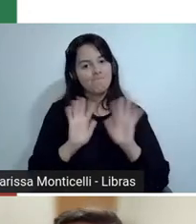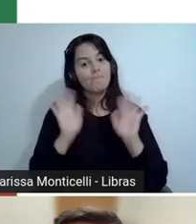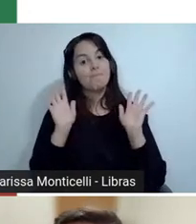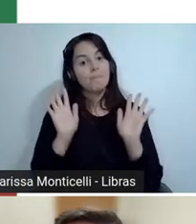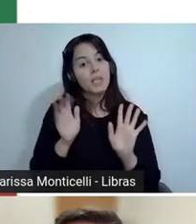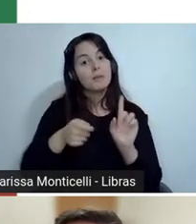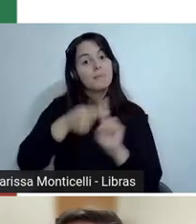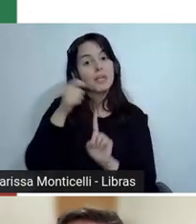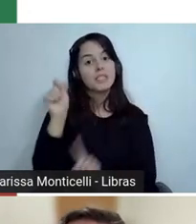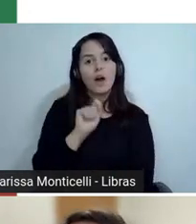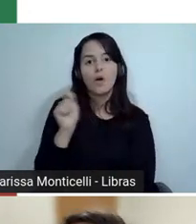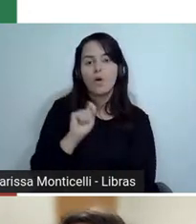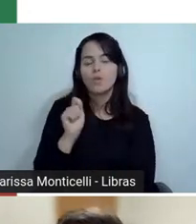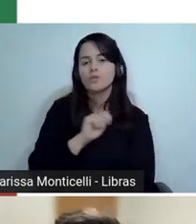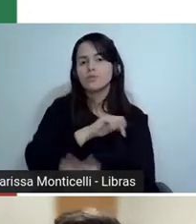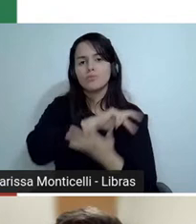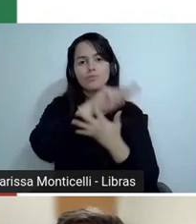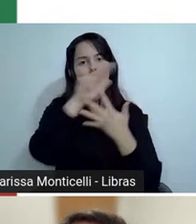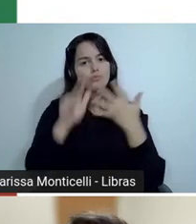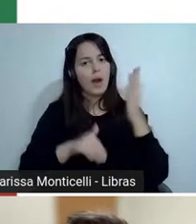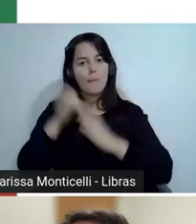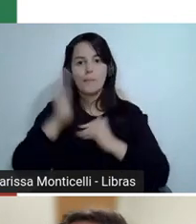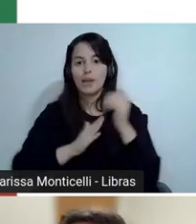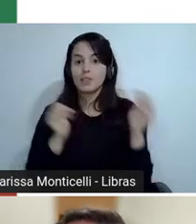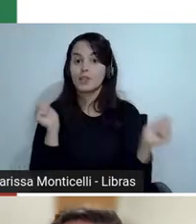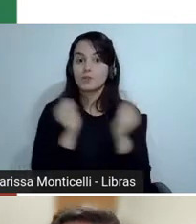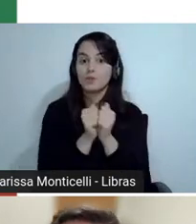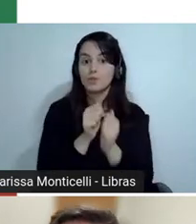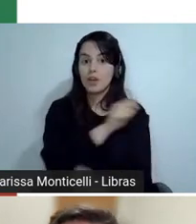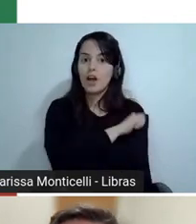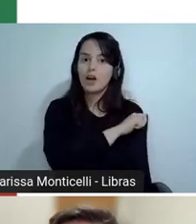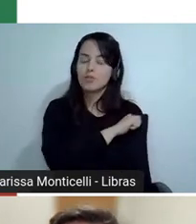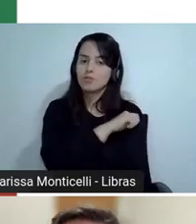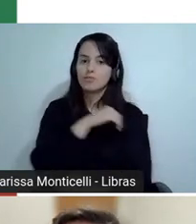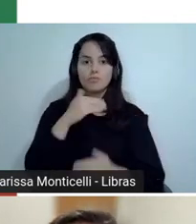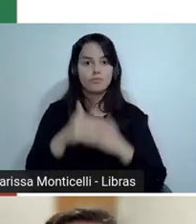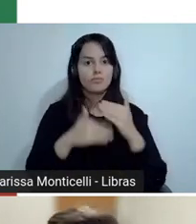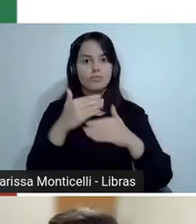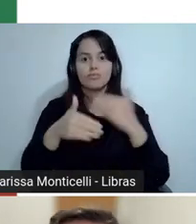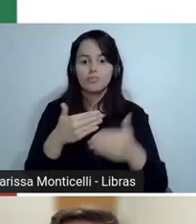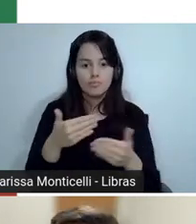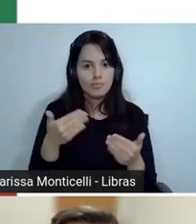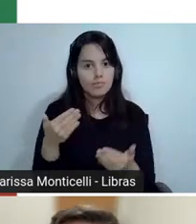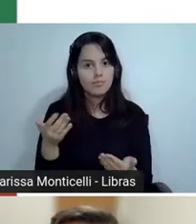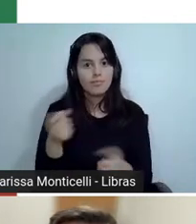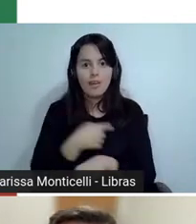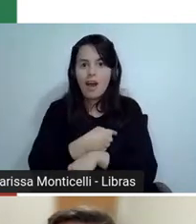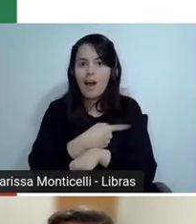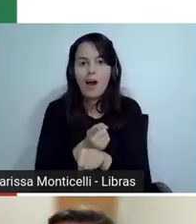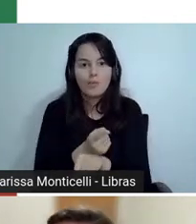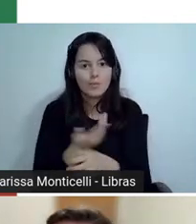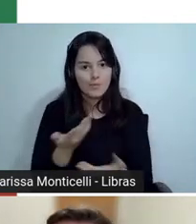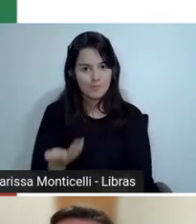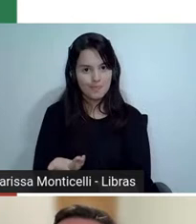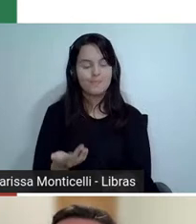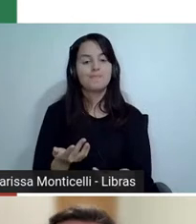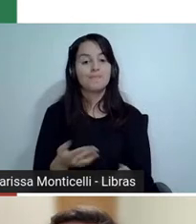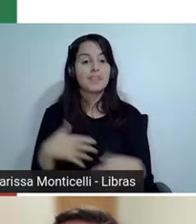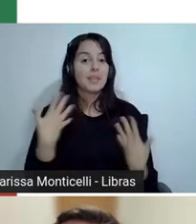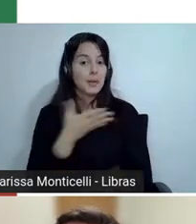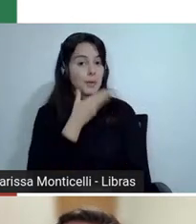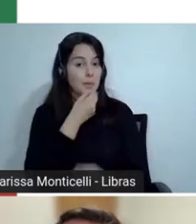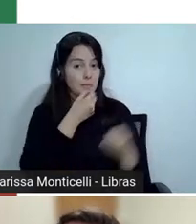folclore, dentre outros. Eu devo dizer que apesar de eu fazer aniversário em agosto e isso sempre me deixar animado,